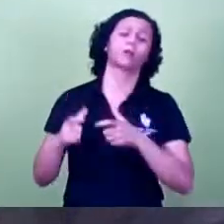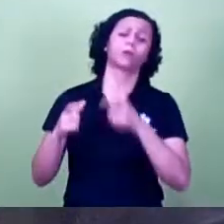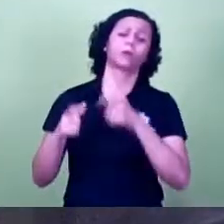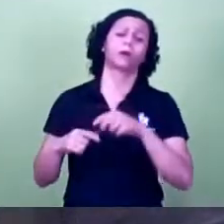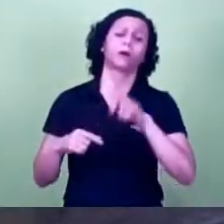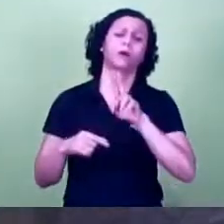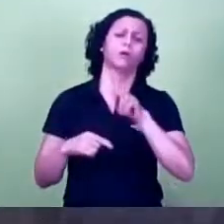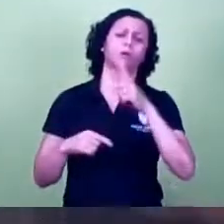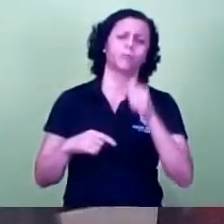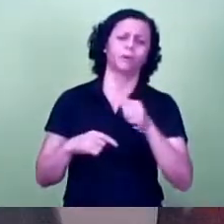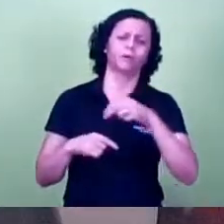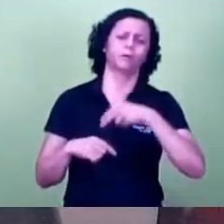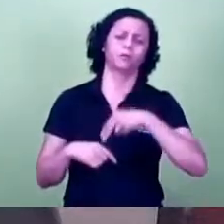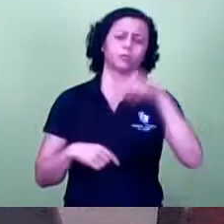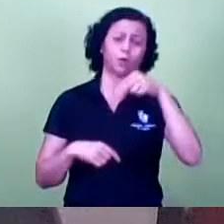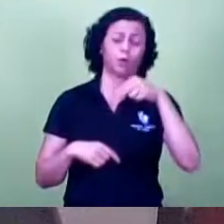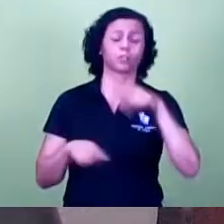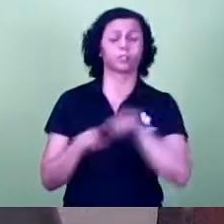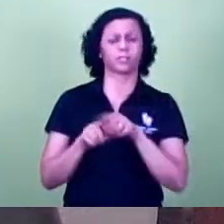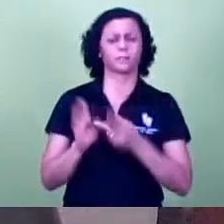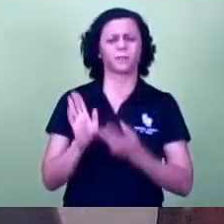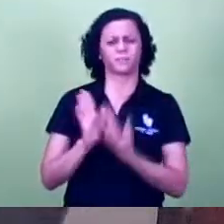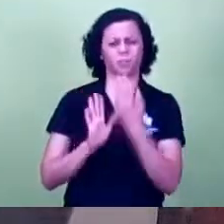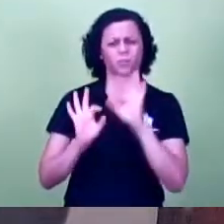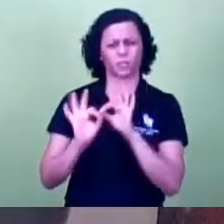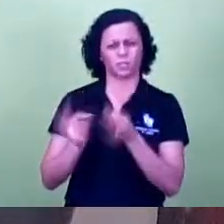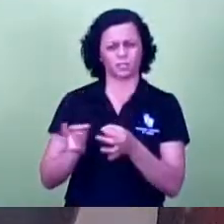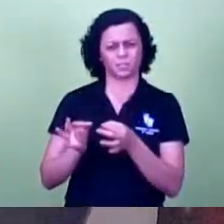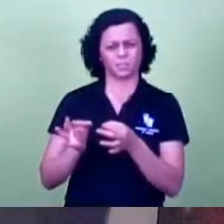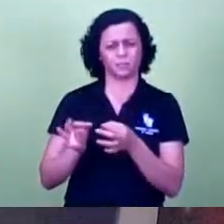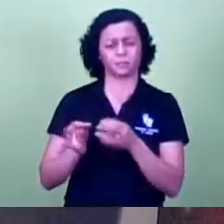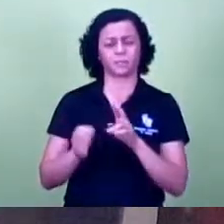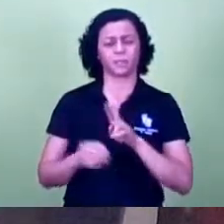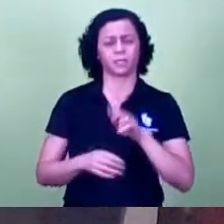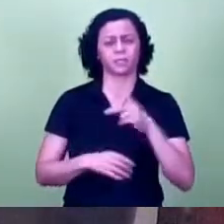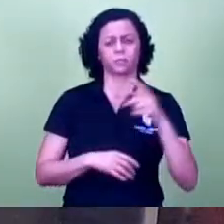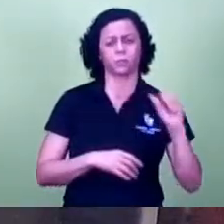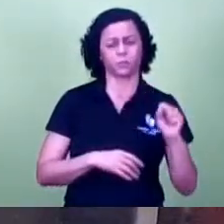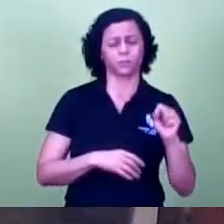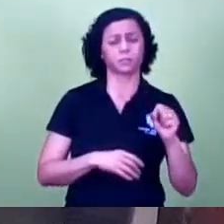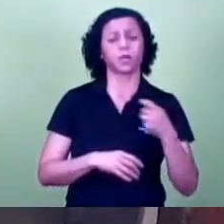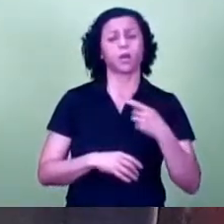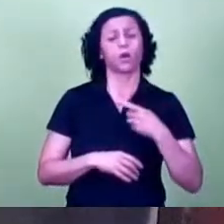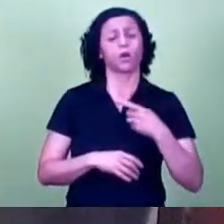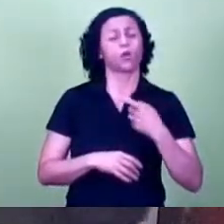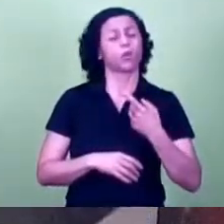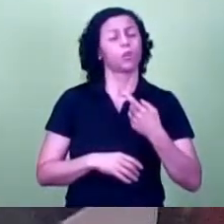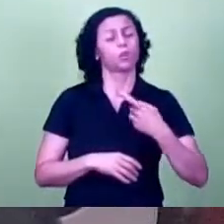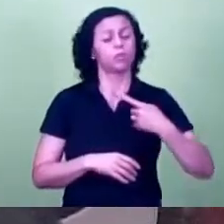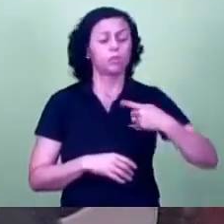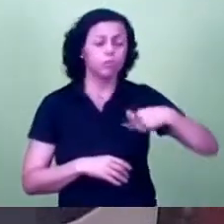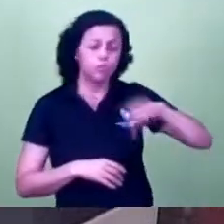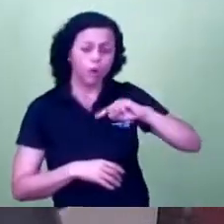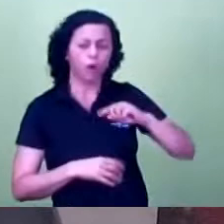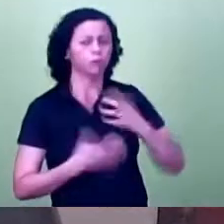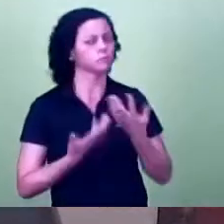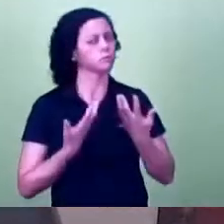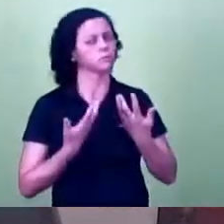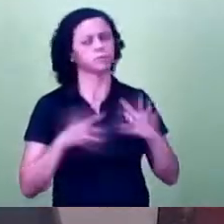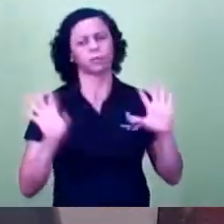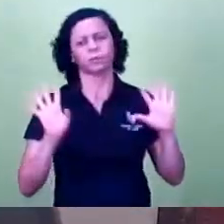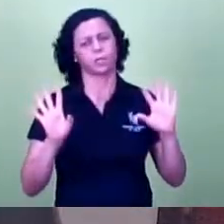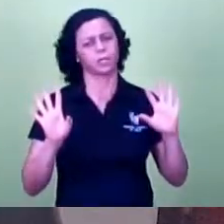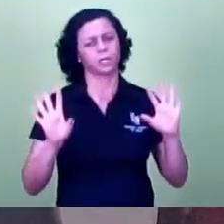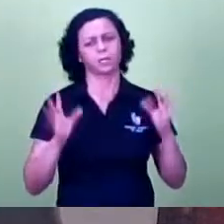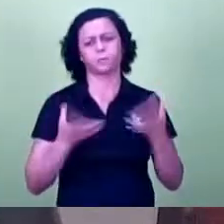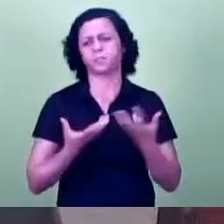cirurgias das UPAs somos também contrários a essa iniciativa porque o que a população está esperando é a gente poder